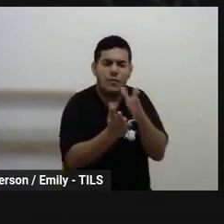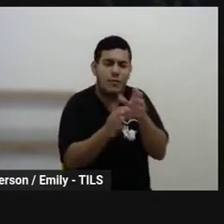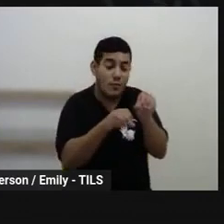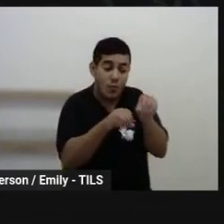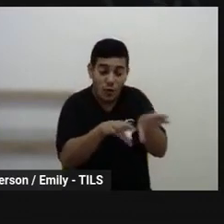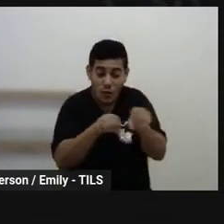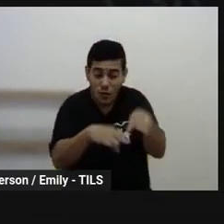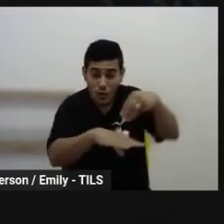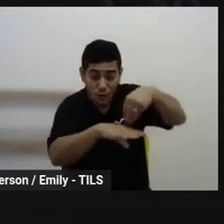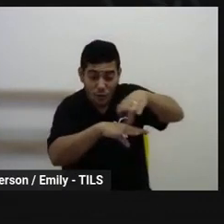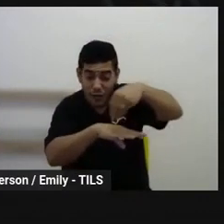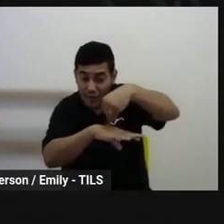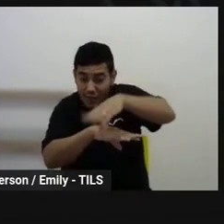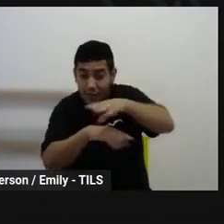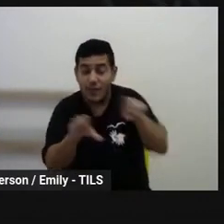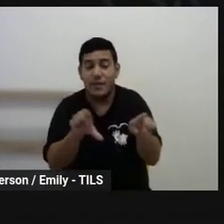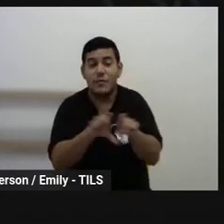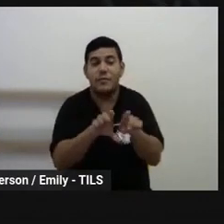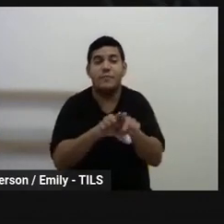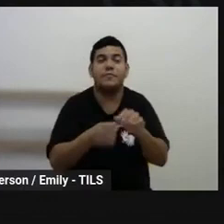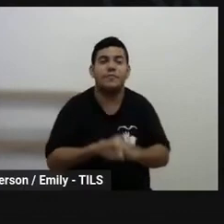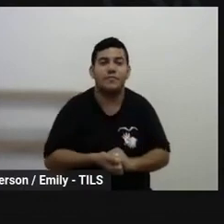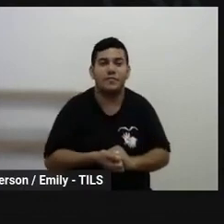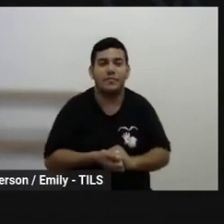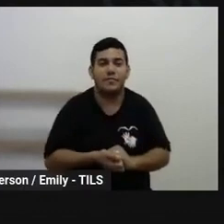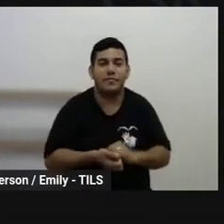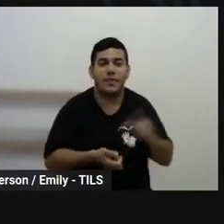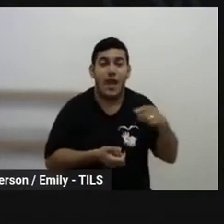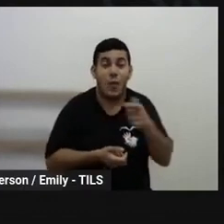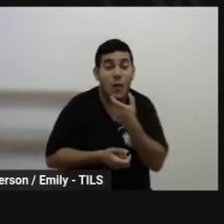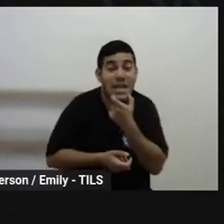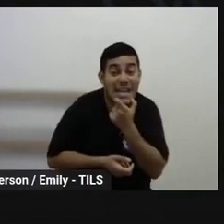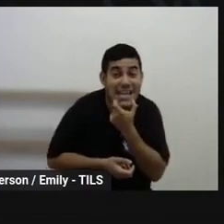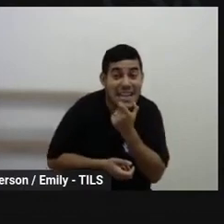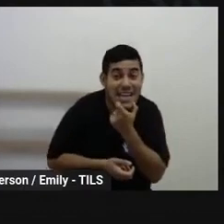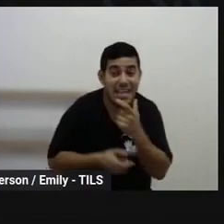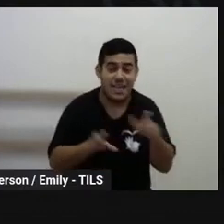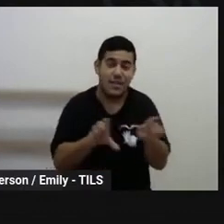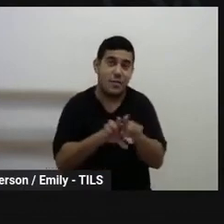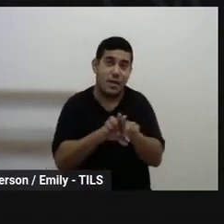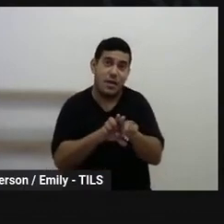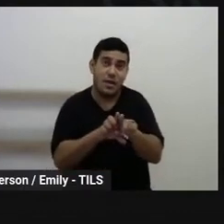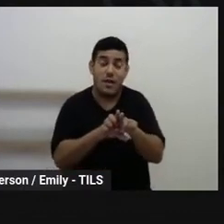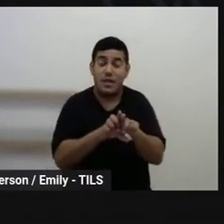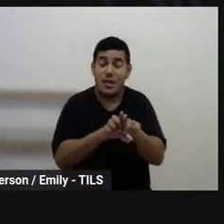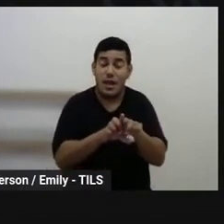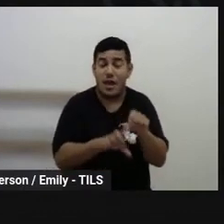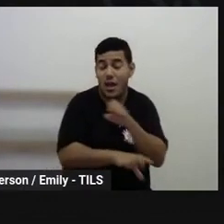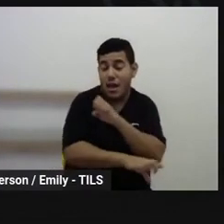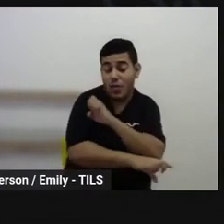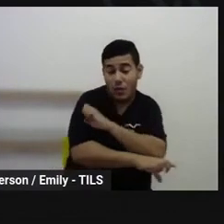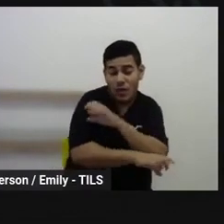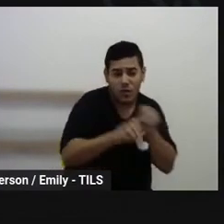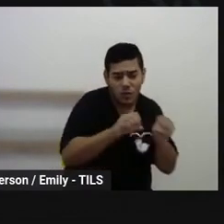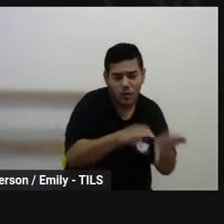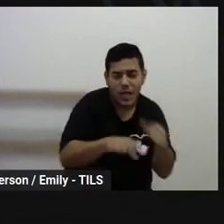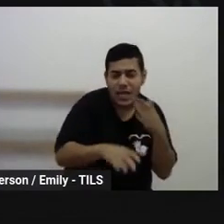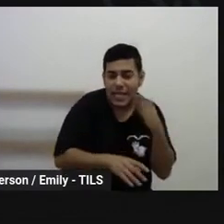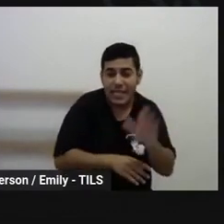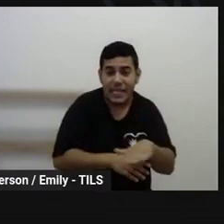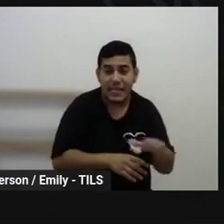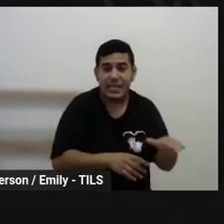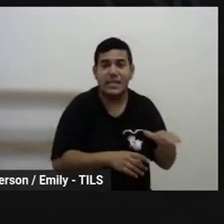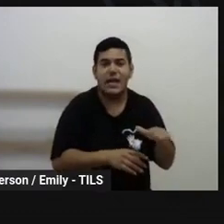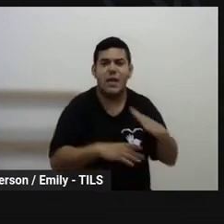o inglês na educação infantil, que tem como objetivo desenvolver